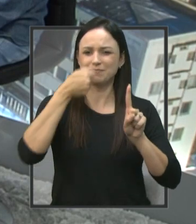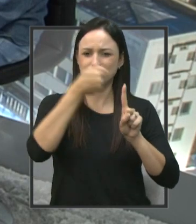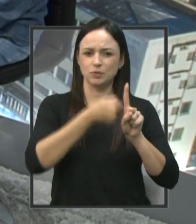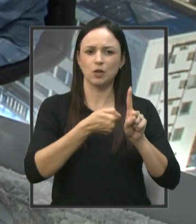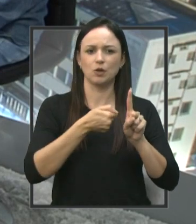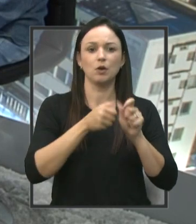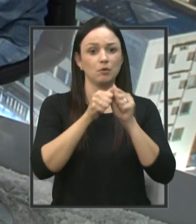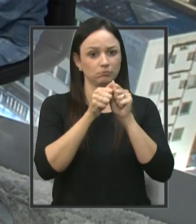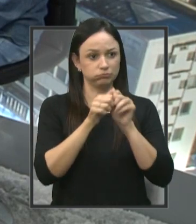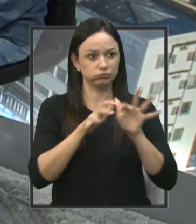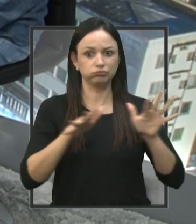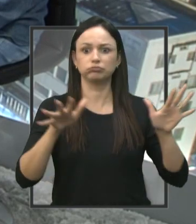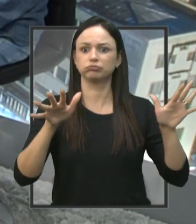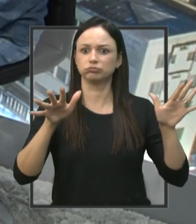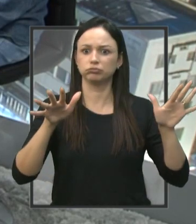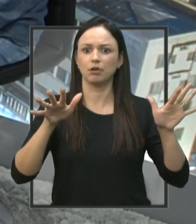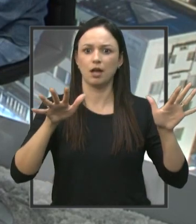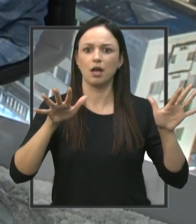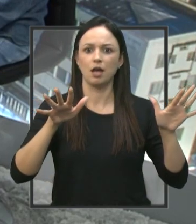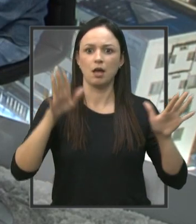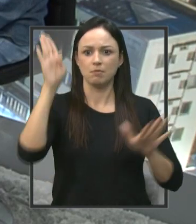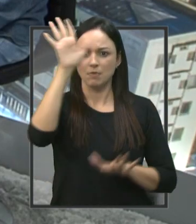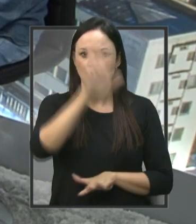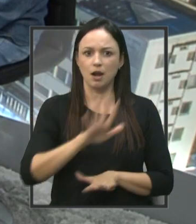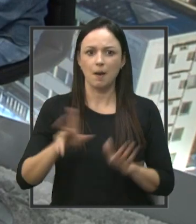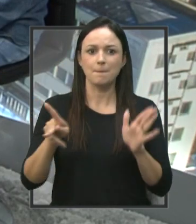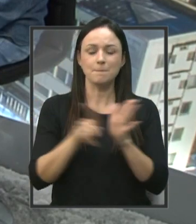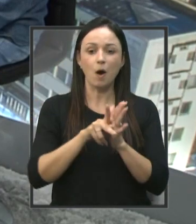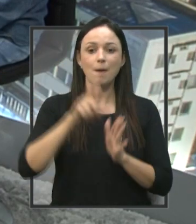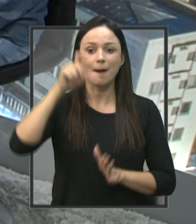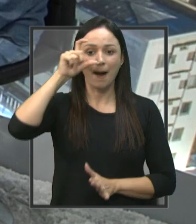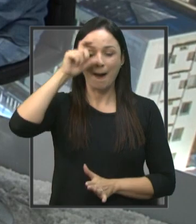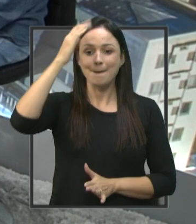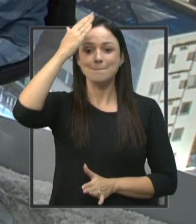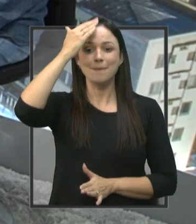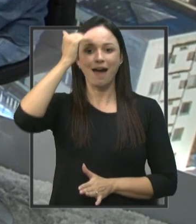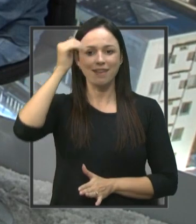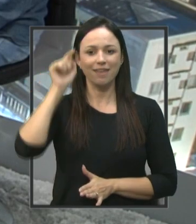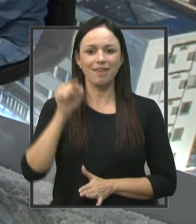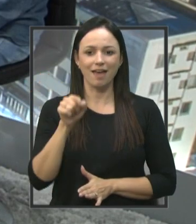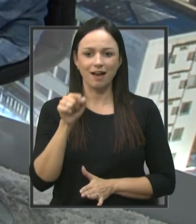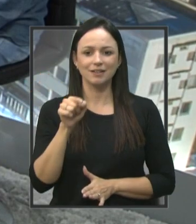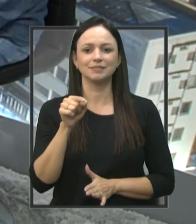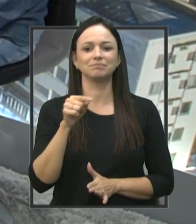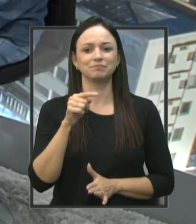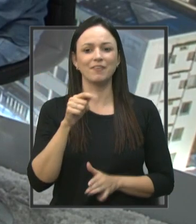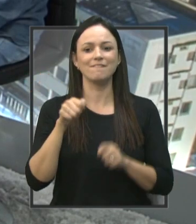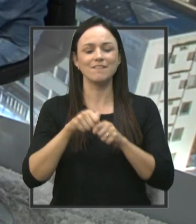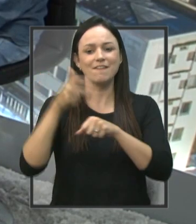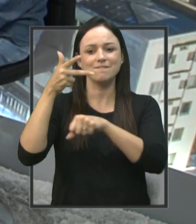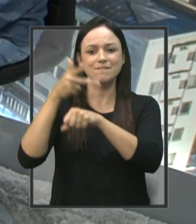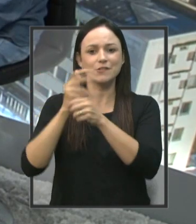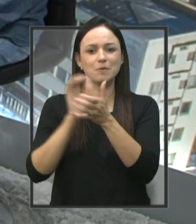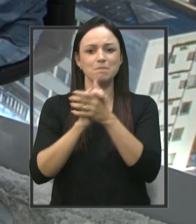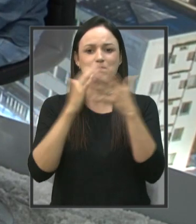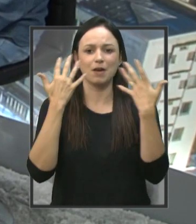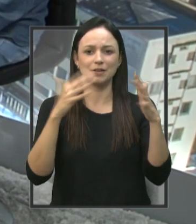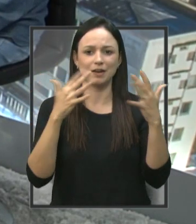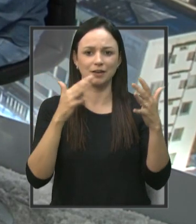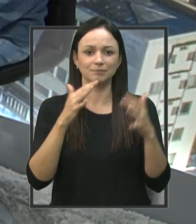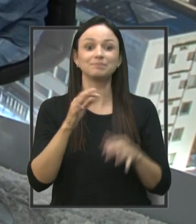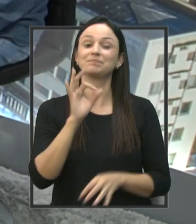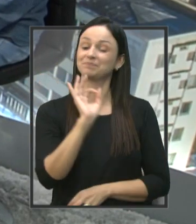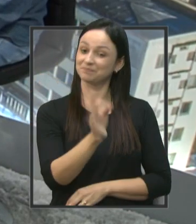repercussão grande em nível nacional. A própria Maria da Penha gravou um vídeo parabenizando o município por esse feito, né, vereador? Bem